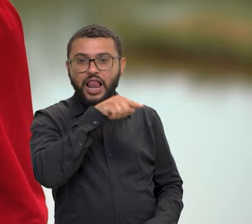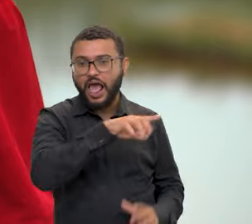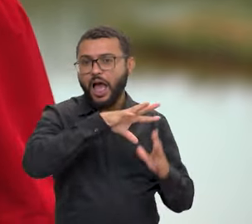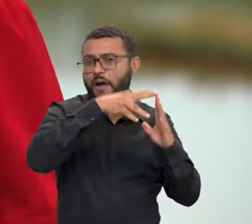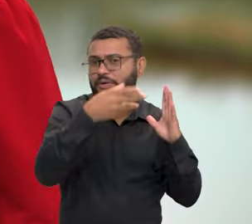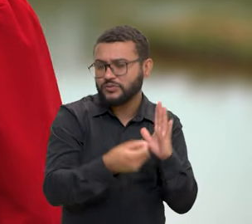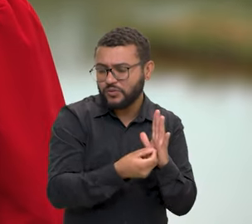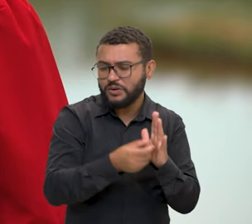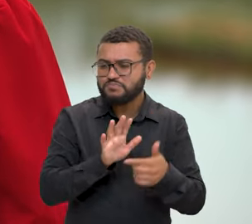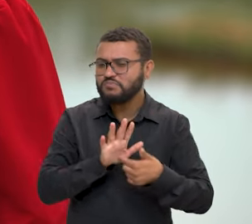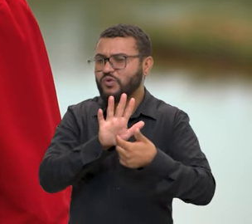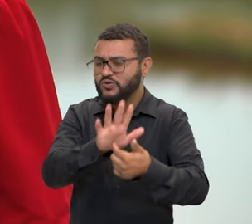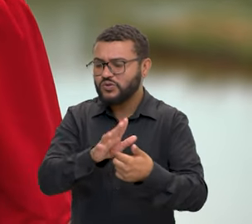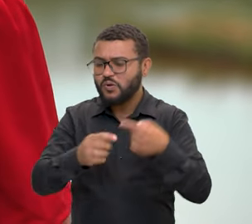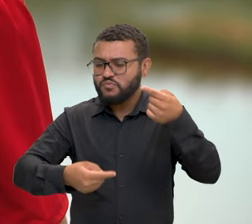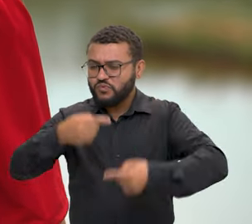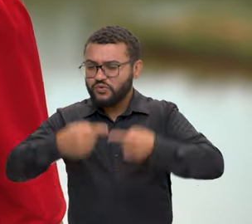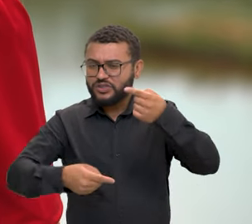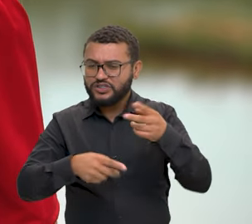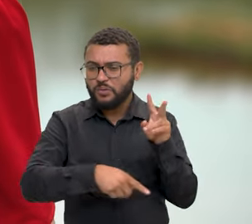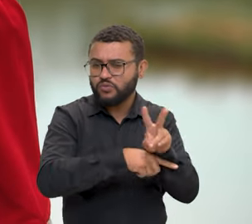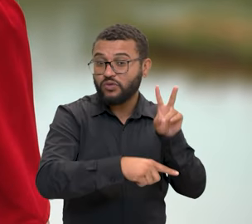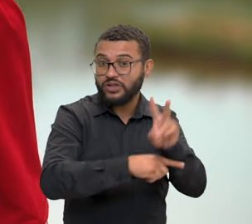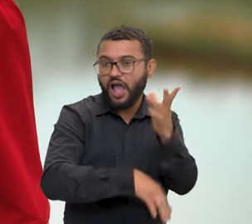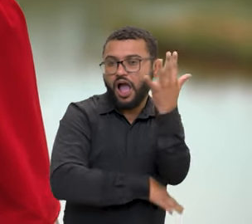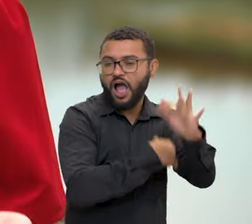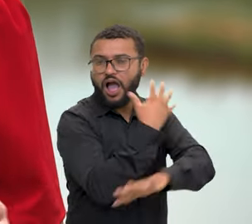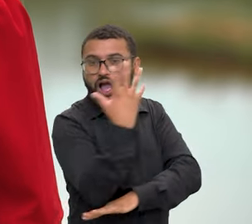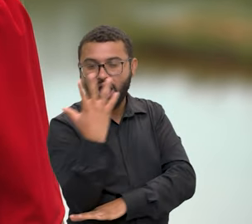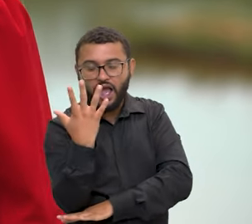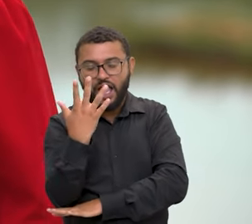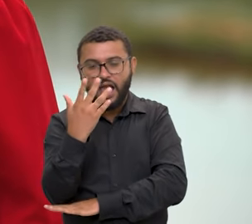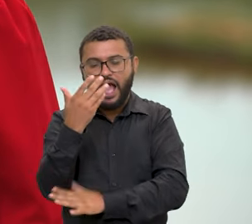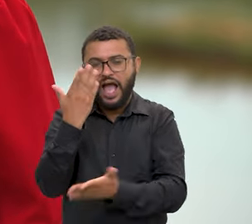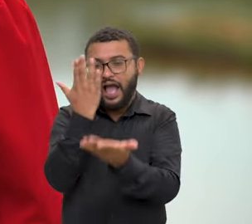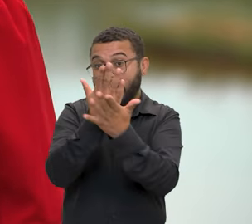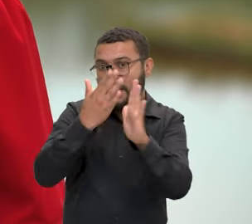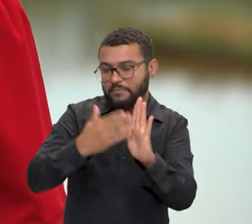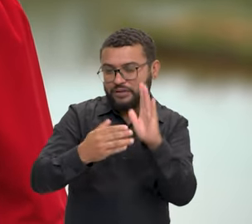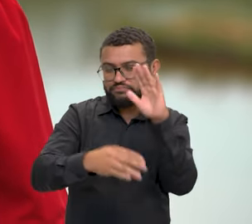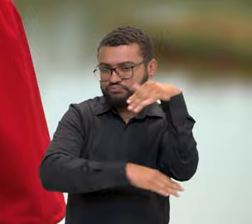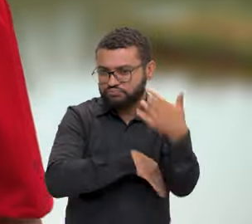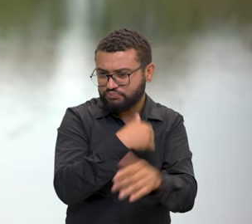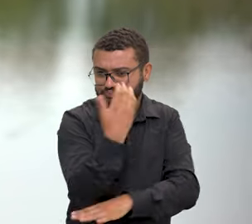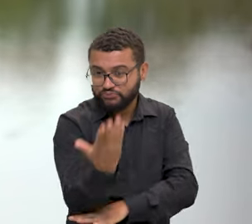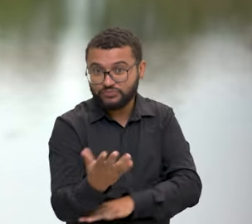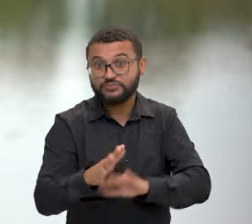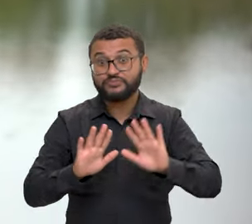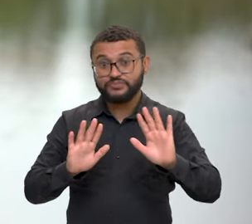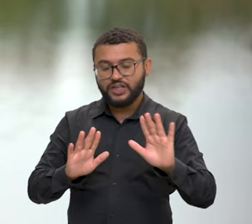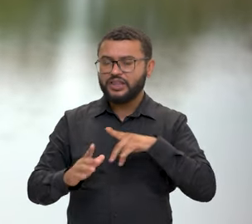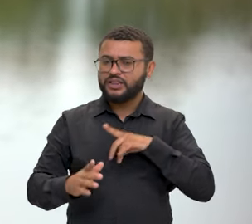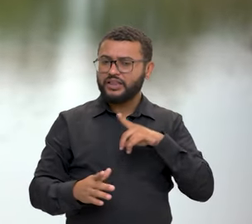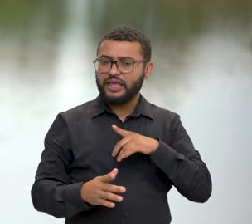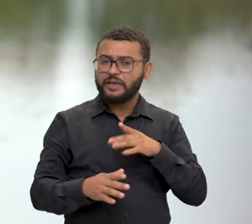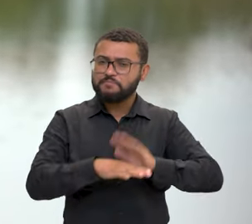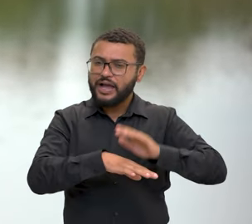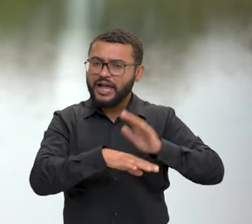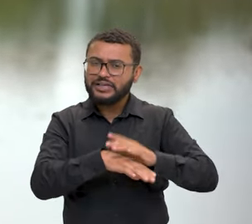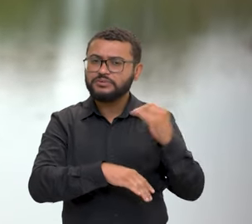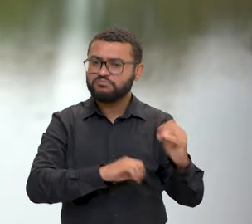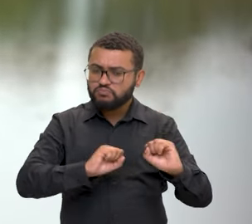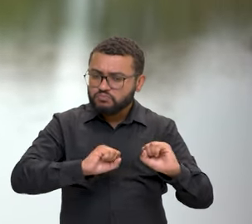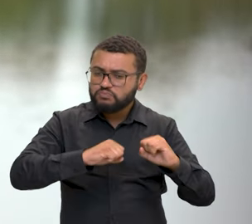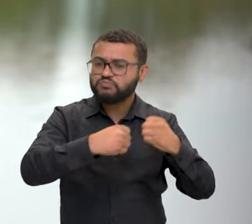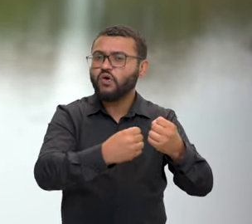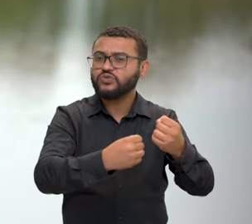Amazônia, reforçou políticas de proteção ambiental e combate ao desmatamento. E boa parte desse